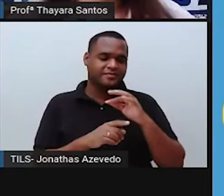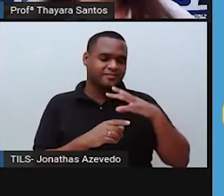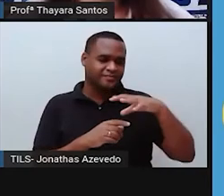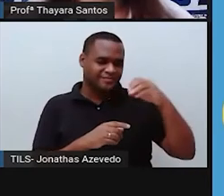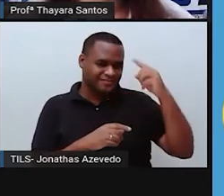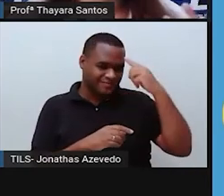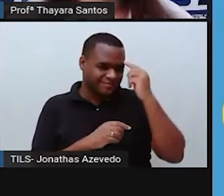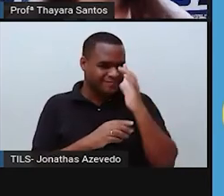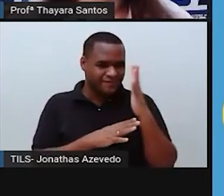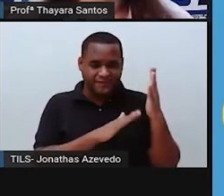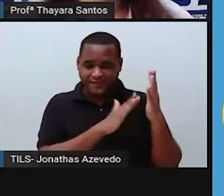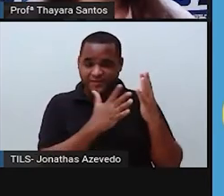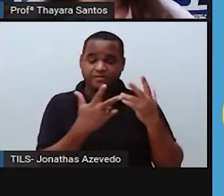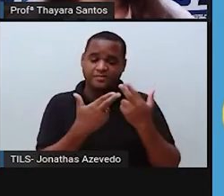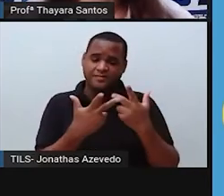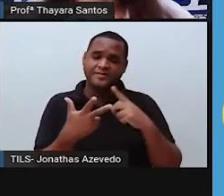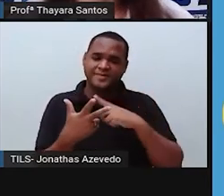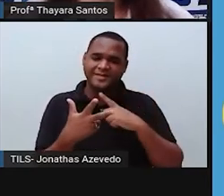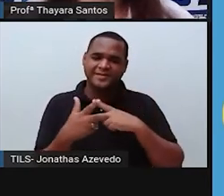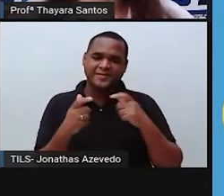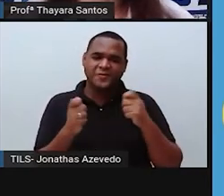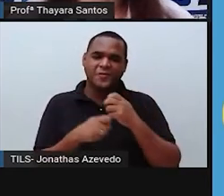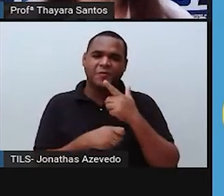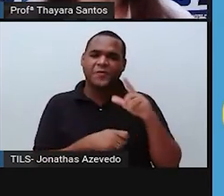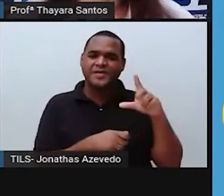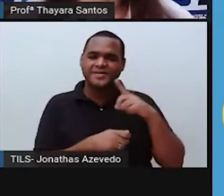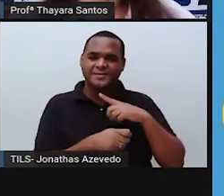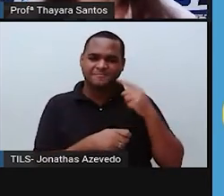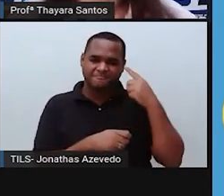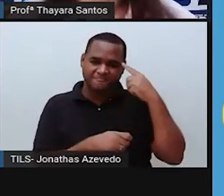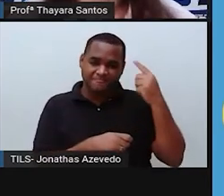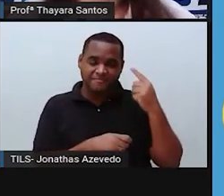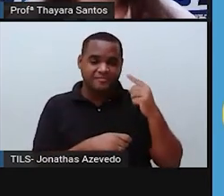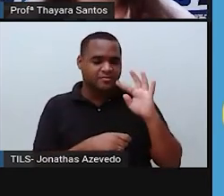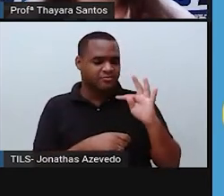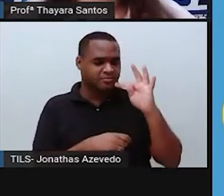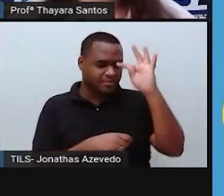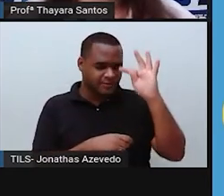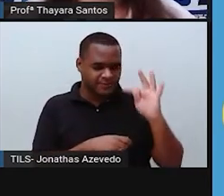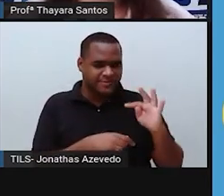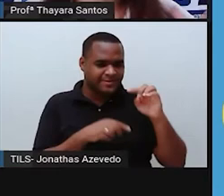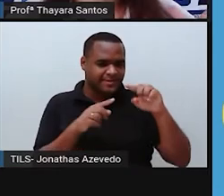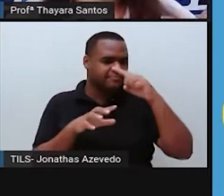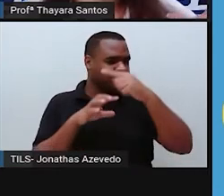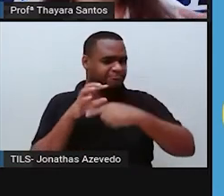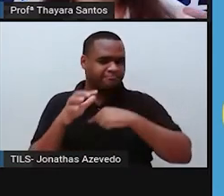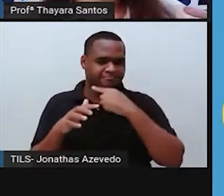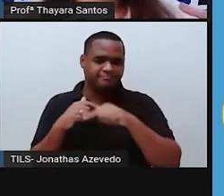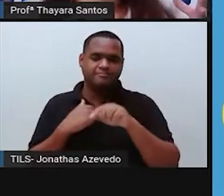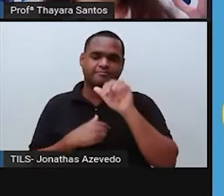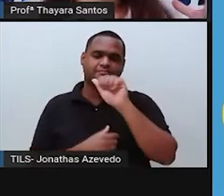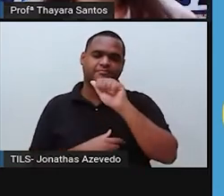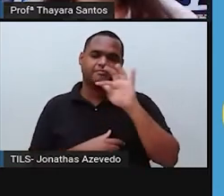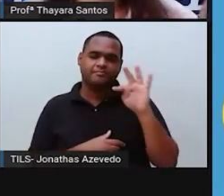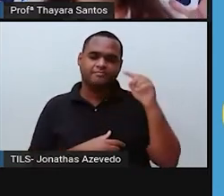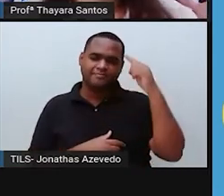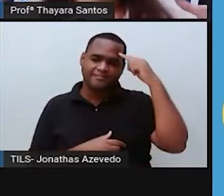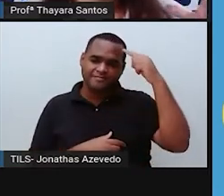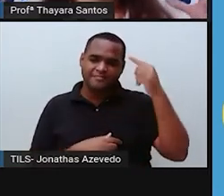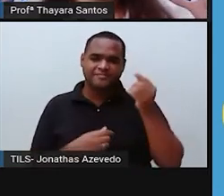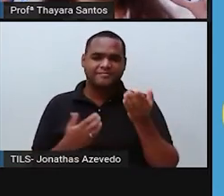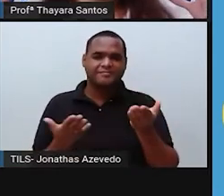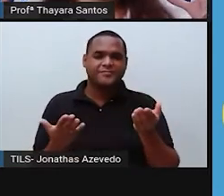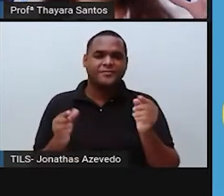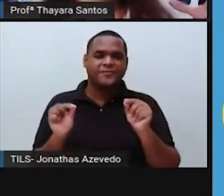ela tem outras funções. A primeira é manter a temperatura ideal no nosso planeta. A atmosfera, ela funciona como se